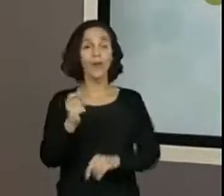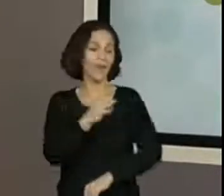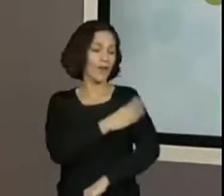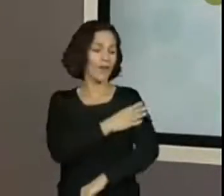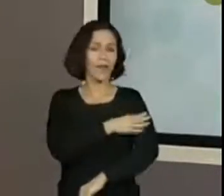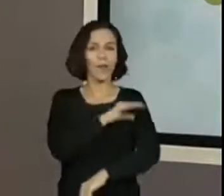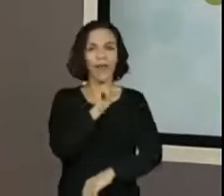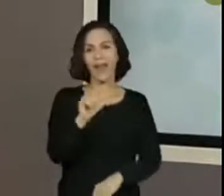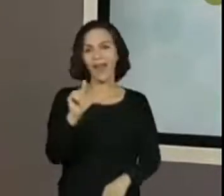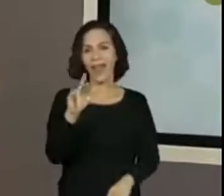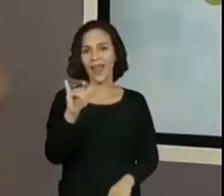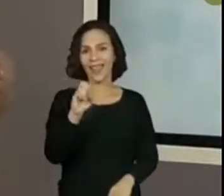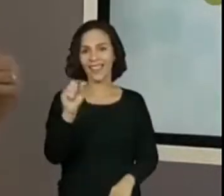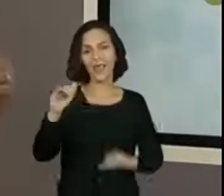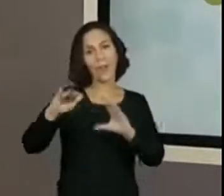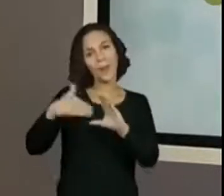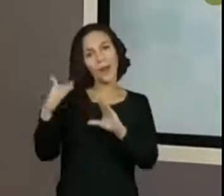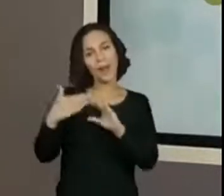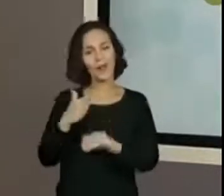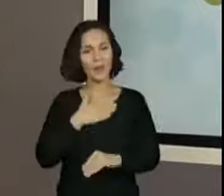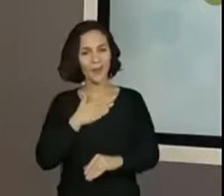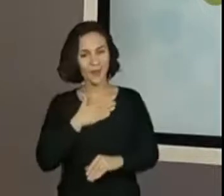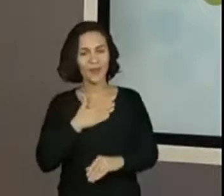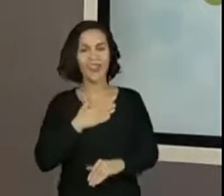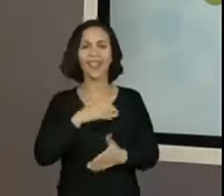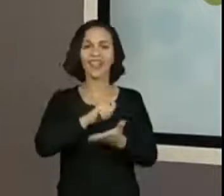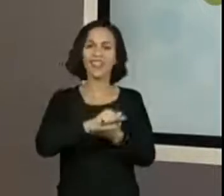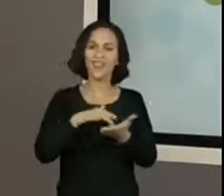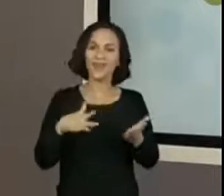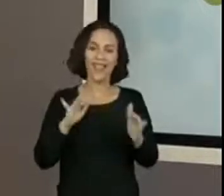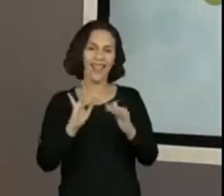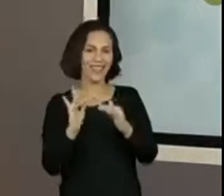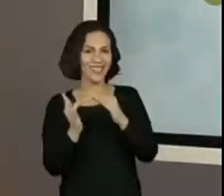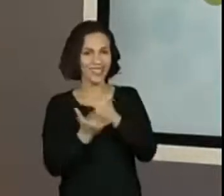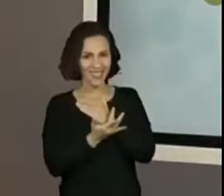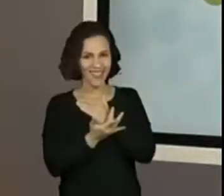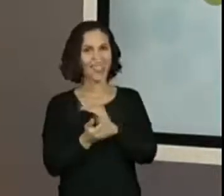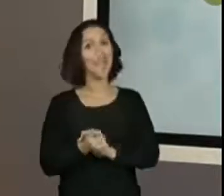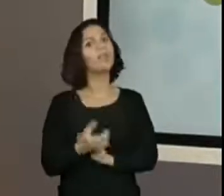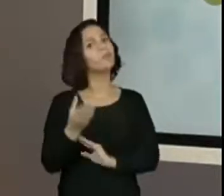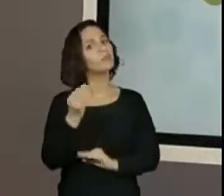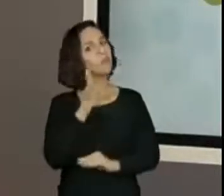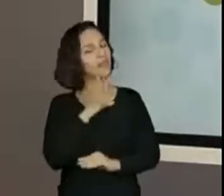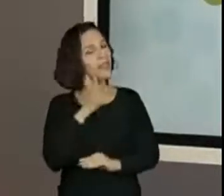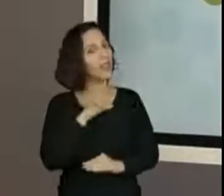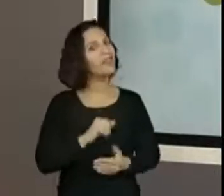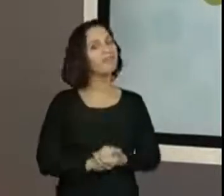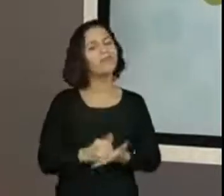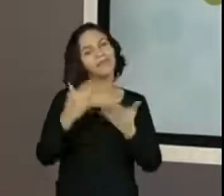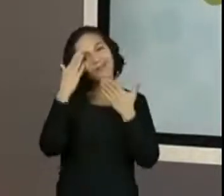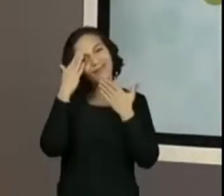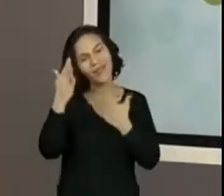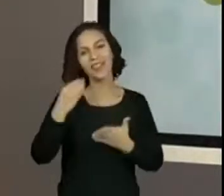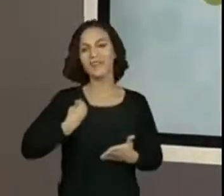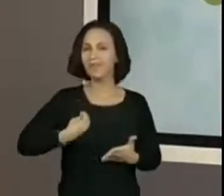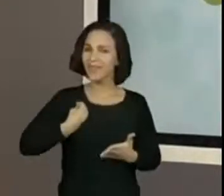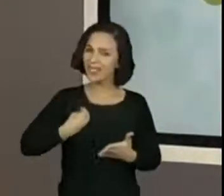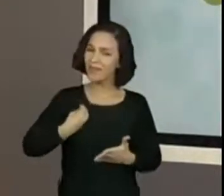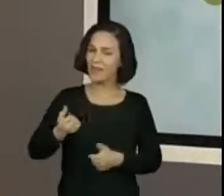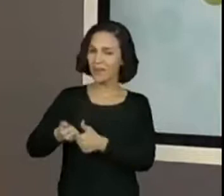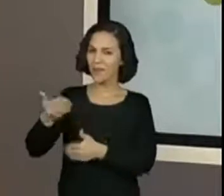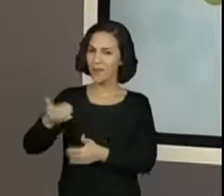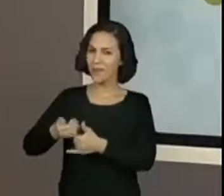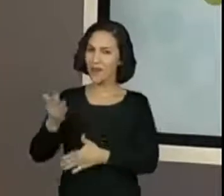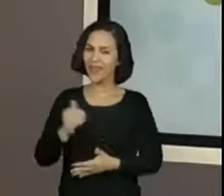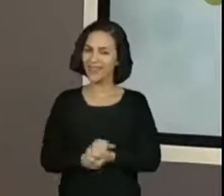Ela me mandou atividades aí nas redes sociais e estavam muito boas. Muito obrigada pela participação, tá,